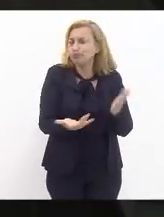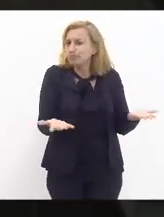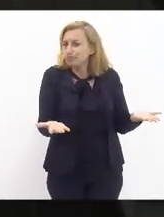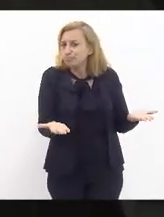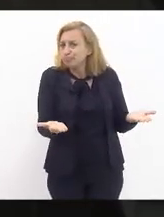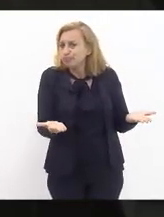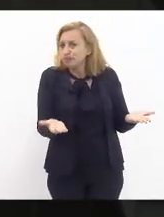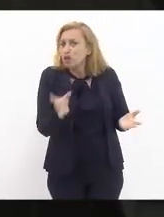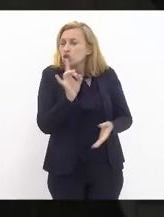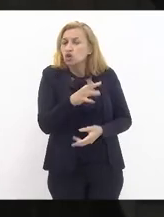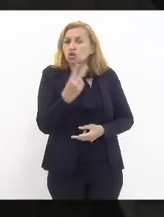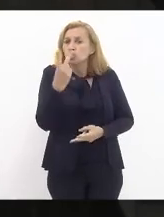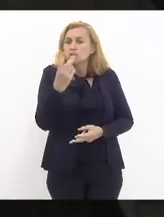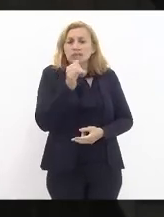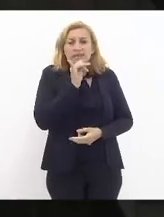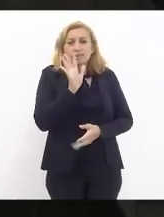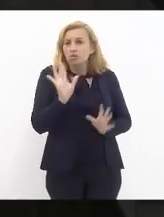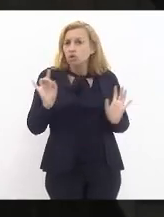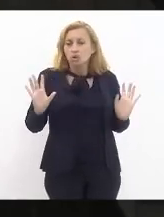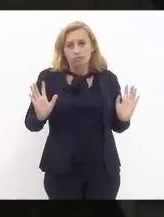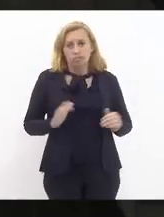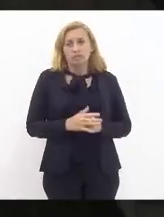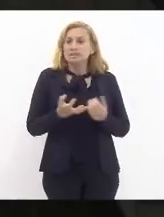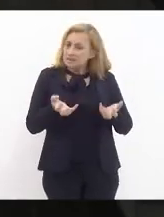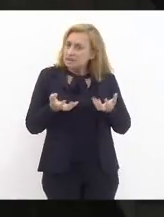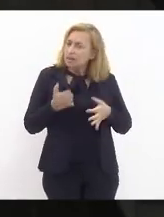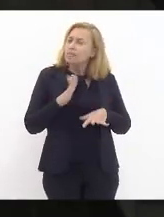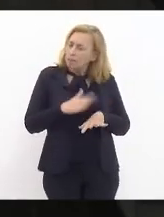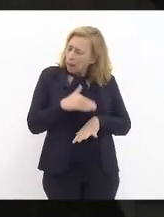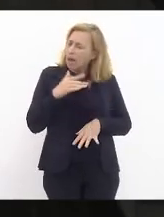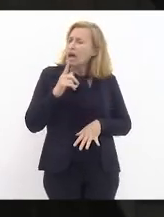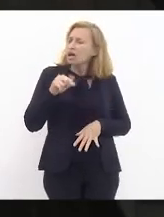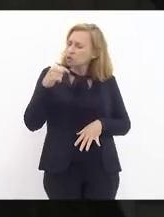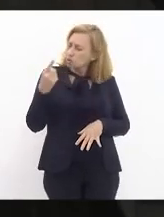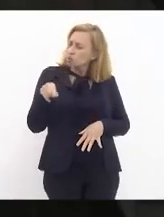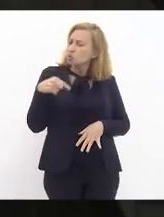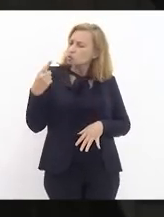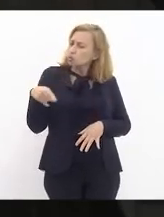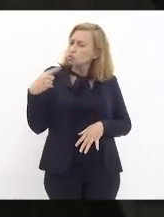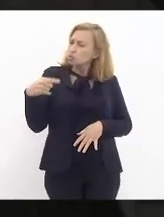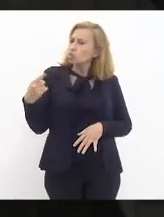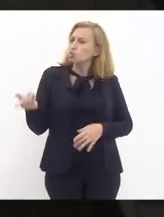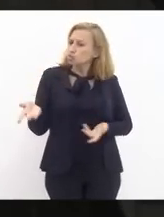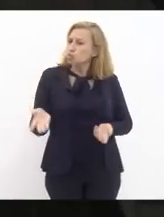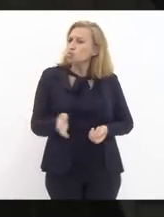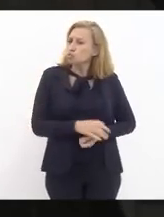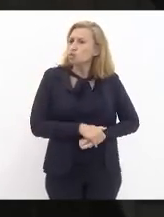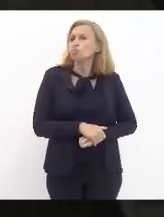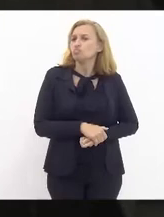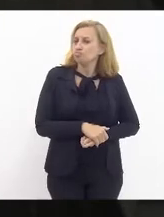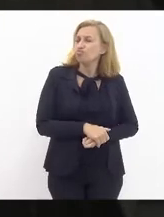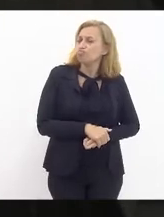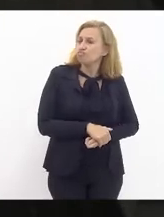E esse é só dois exemplos. Se a gente quiser, tem outra dezena de